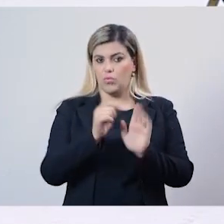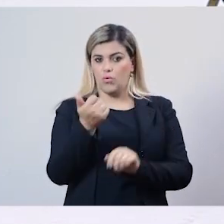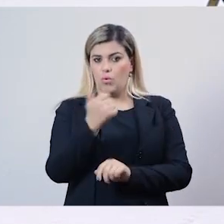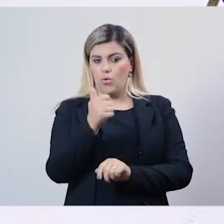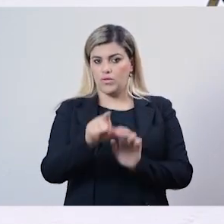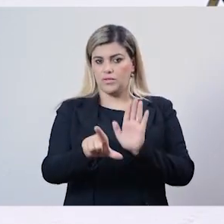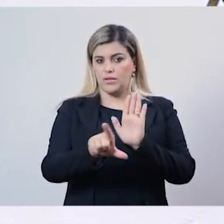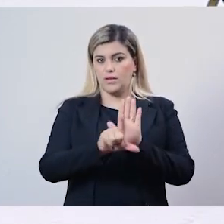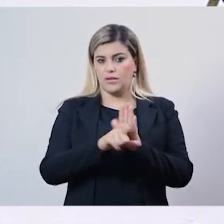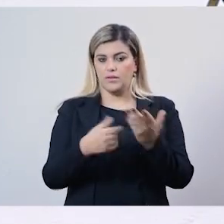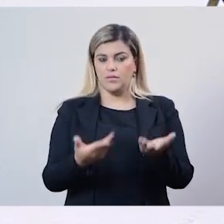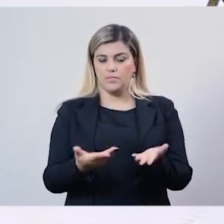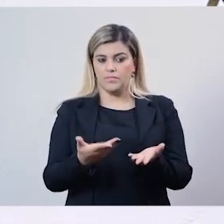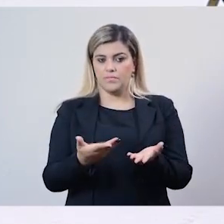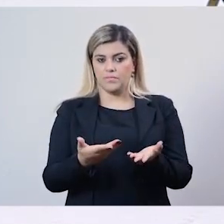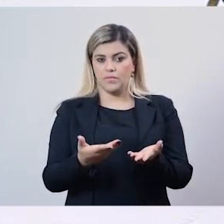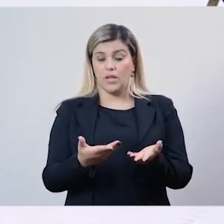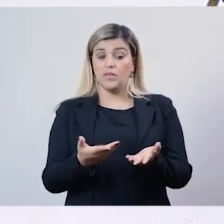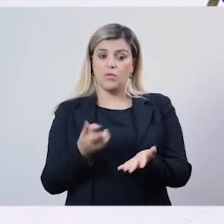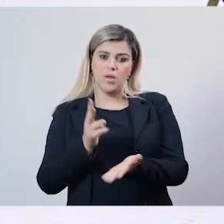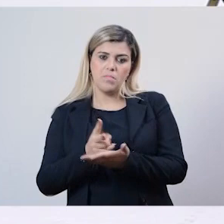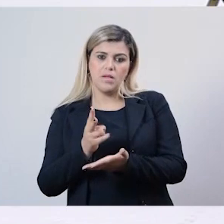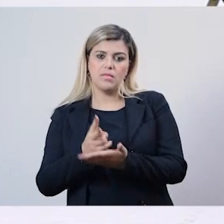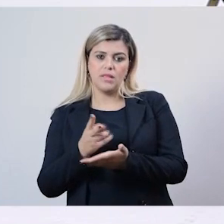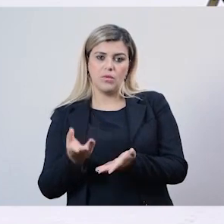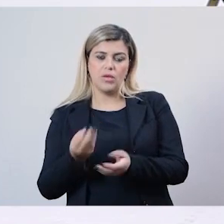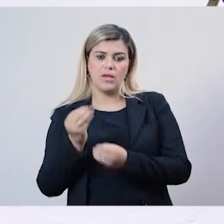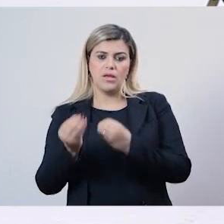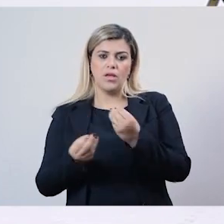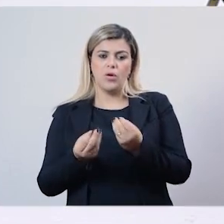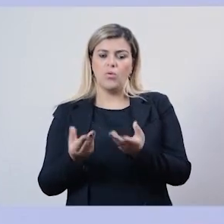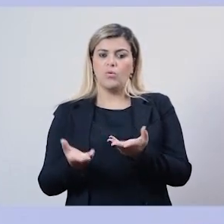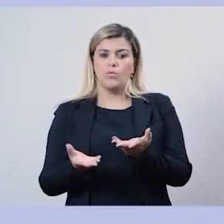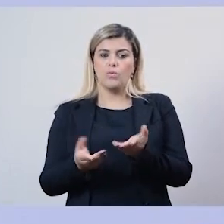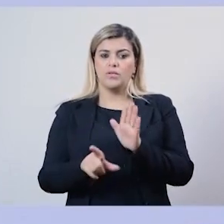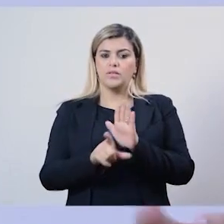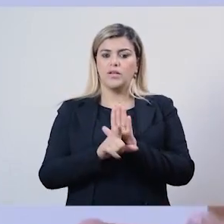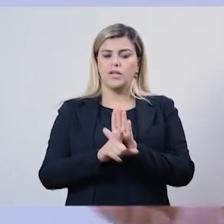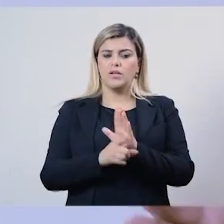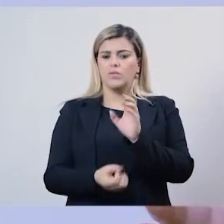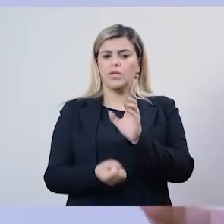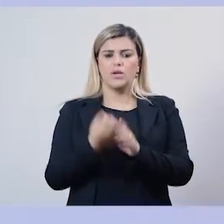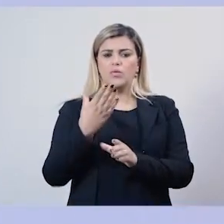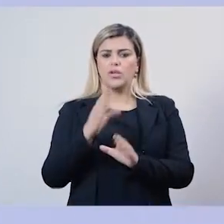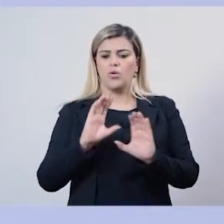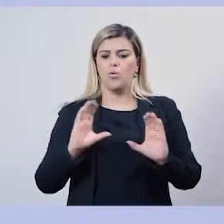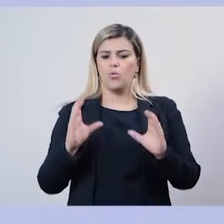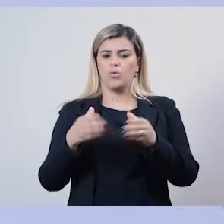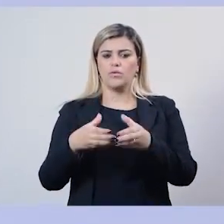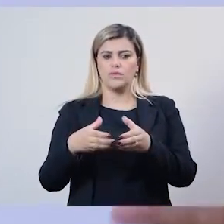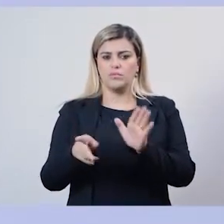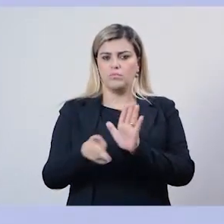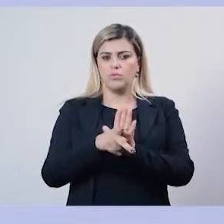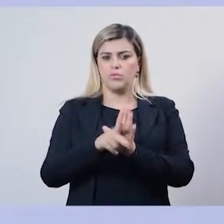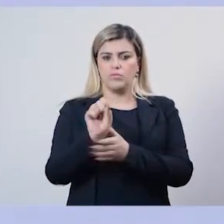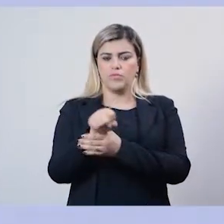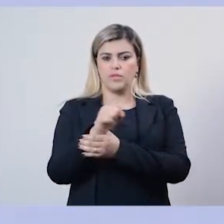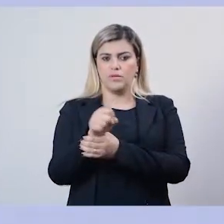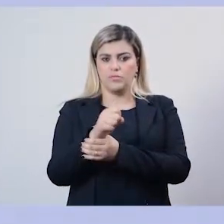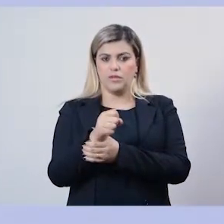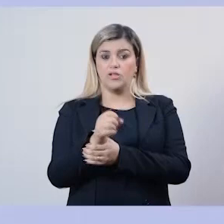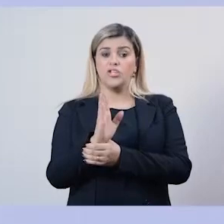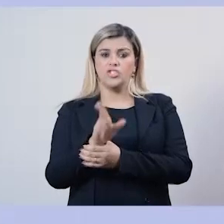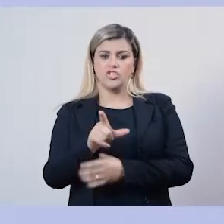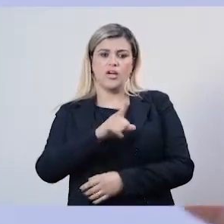forma, um... É. Por que o decreto-lei já não criou a estrutura de conselhos? Uma vez que já existia